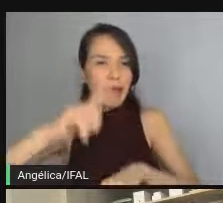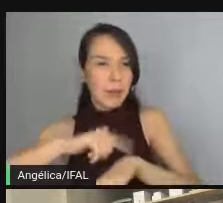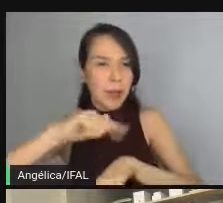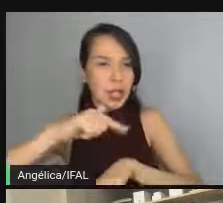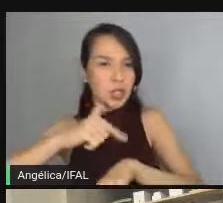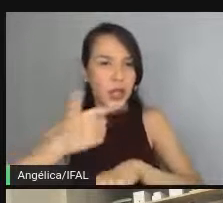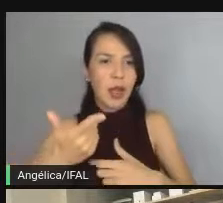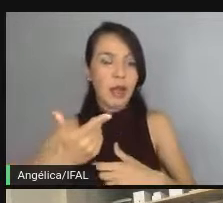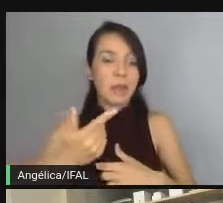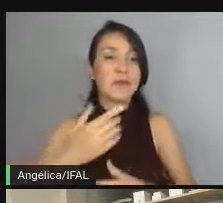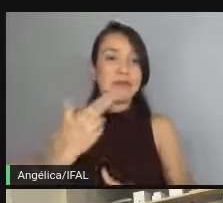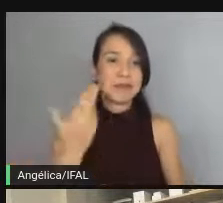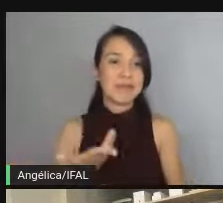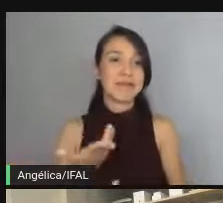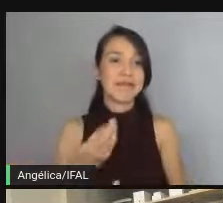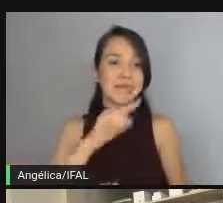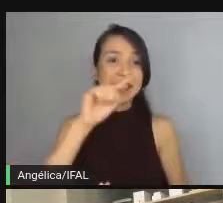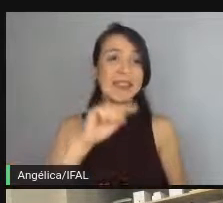Quem nunca, né?